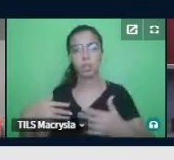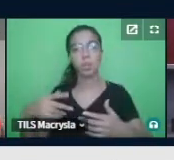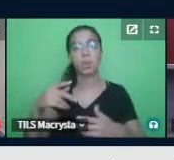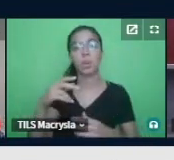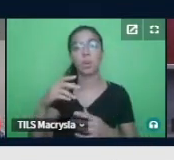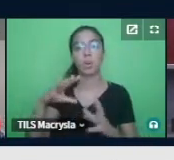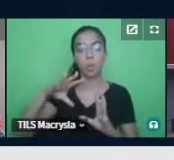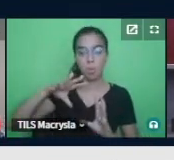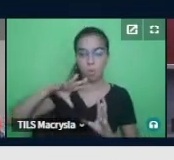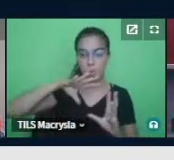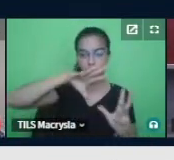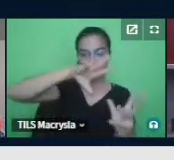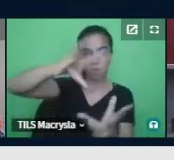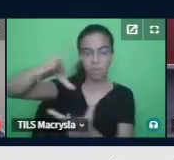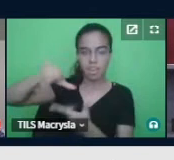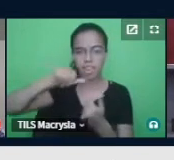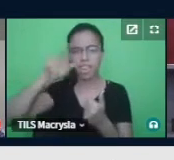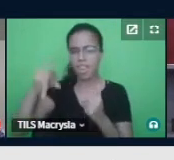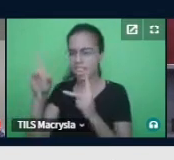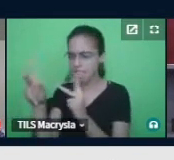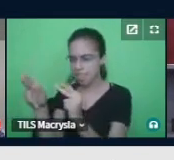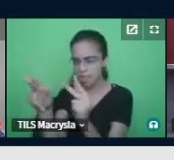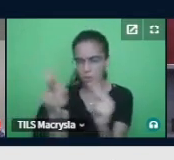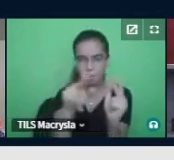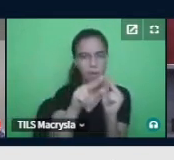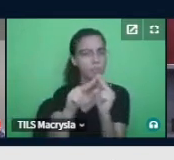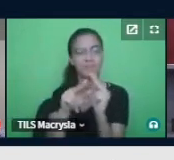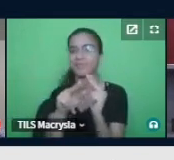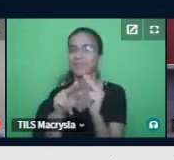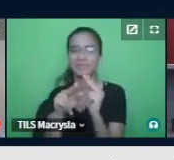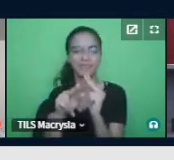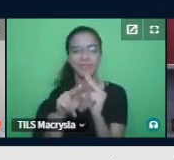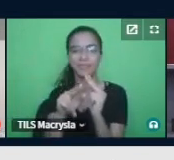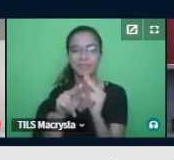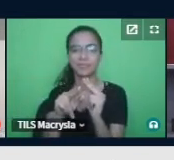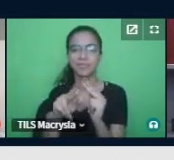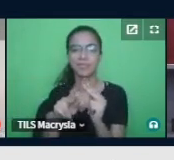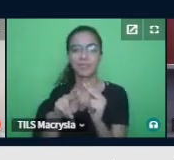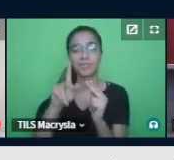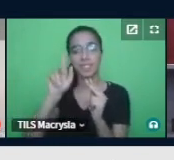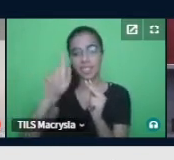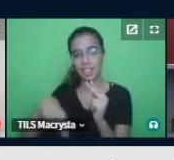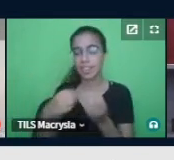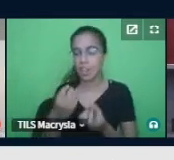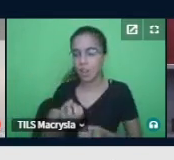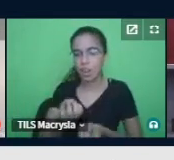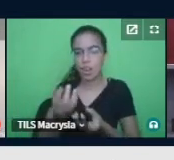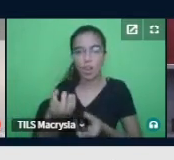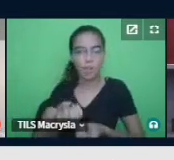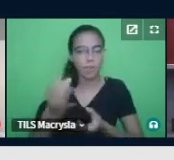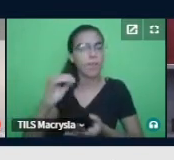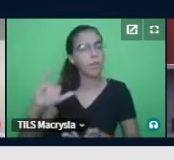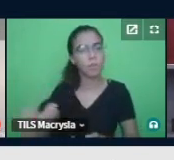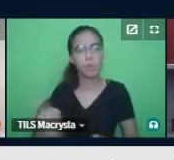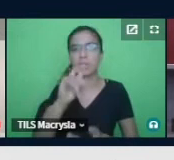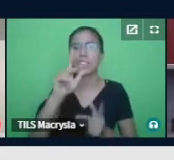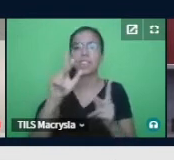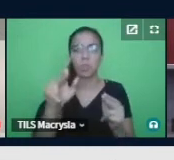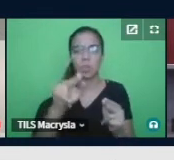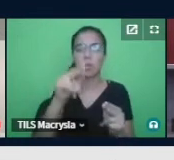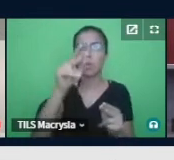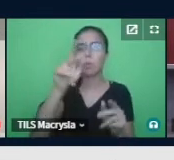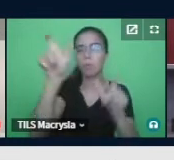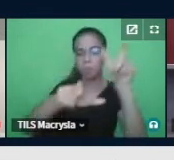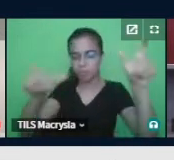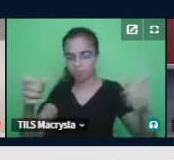dizer igual, ensinar todo mundo igual, na verdade, é você oferecer oportunidades igualitárias de aprendizagem